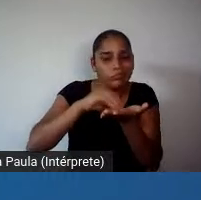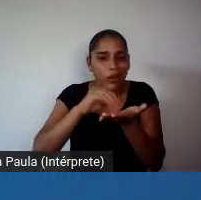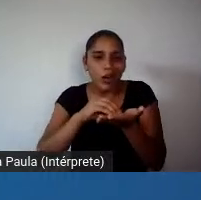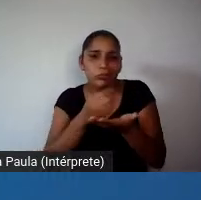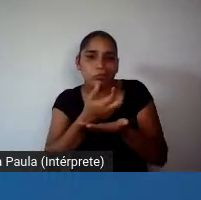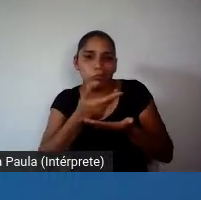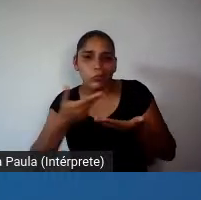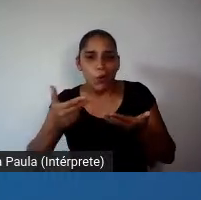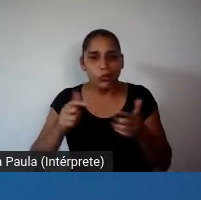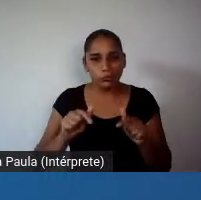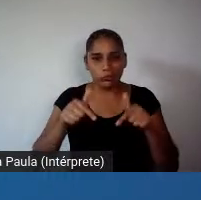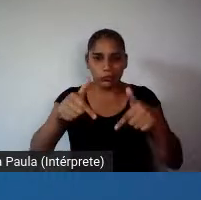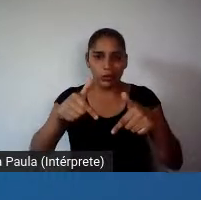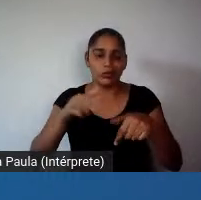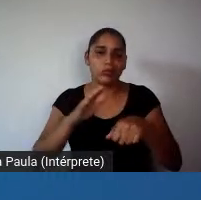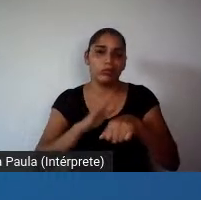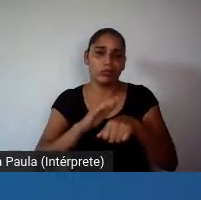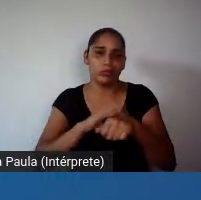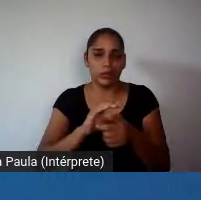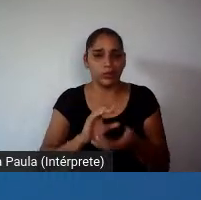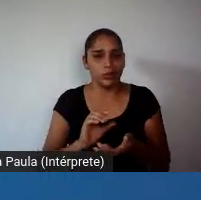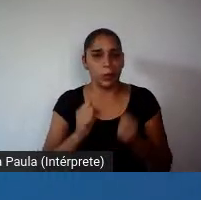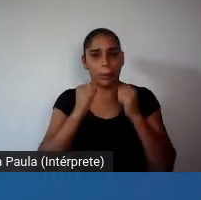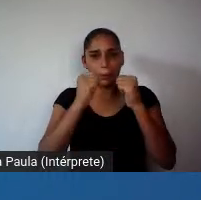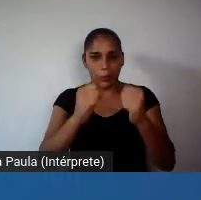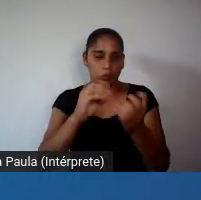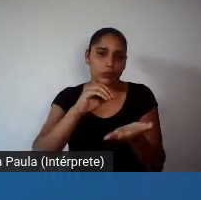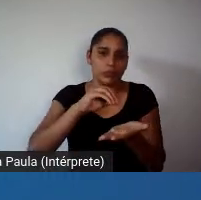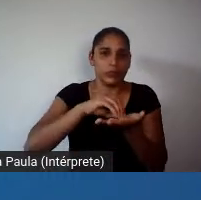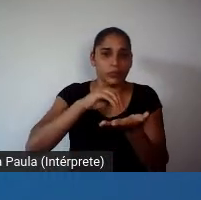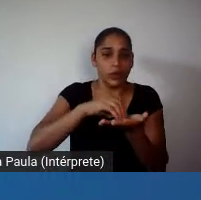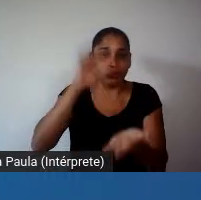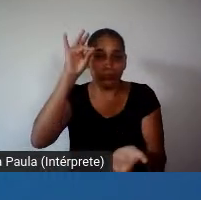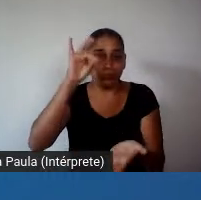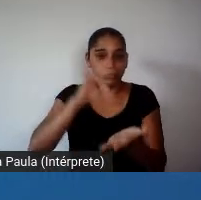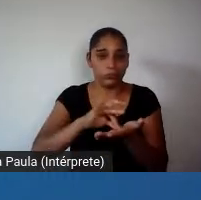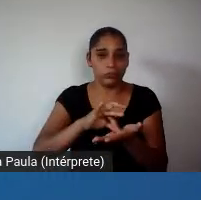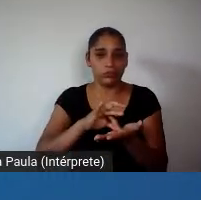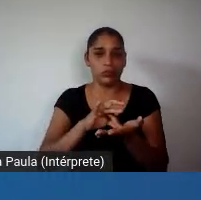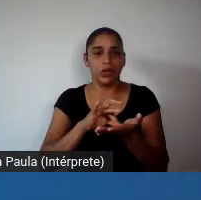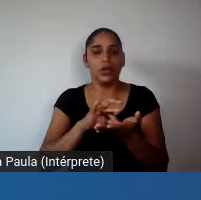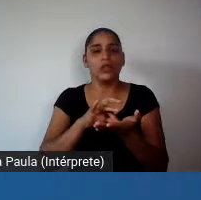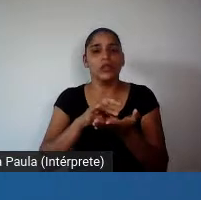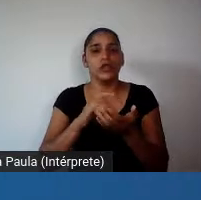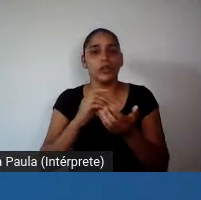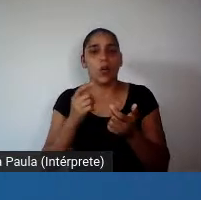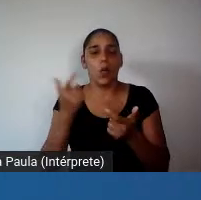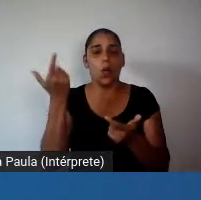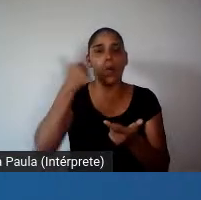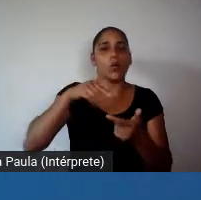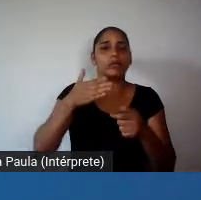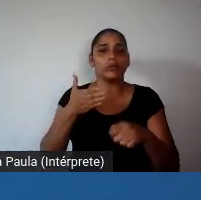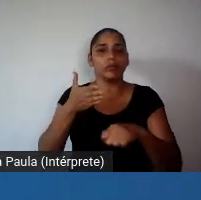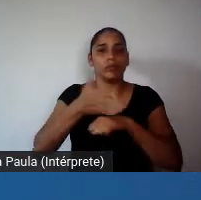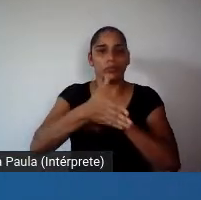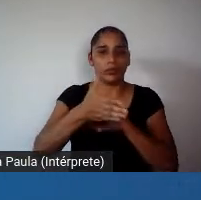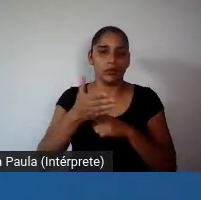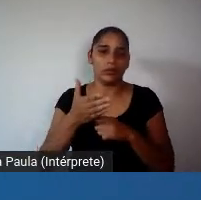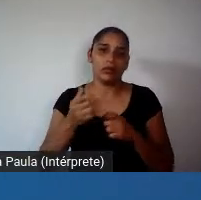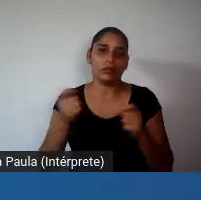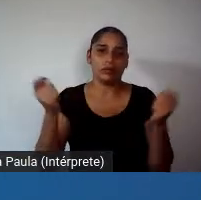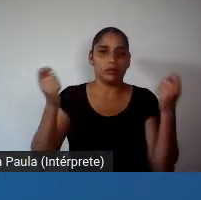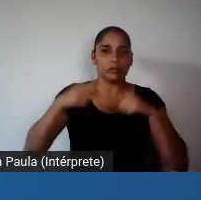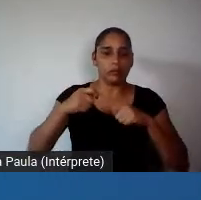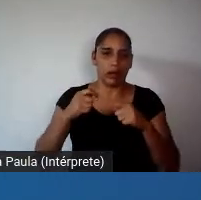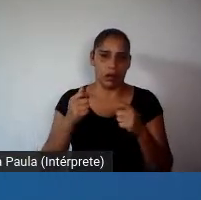meios, falta de recursos e falta de poder real, né, de, é, interferir, né, mais drasticamente ou mais,